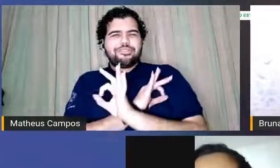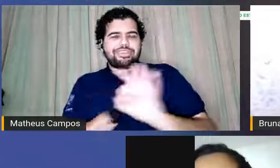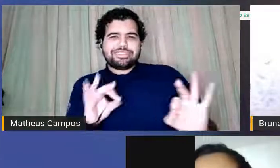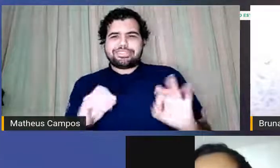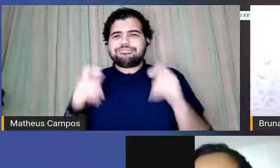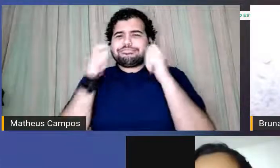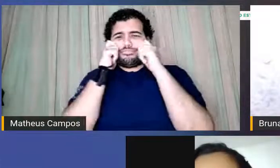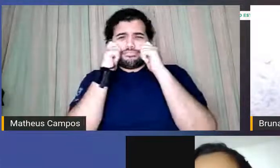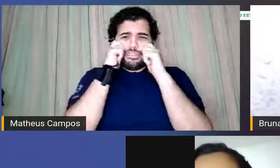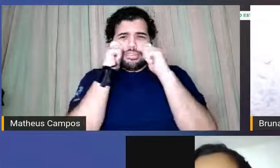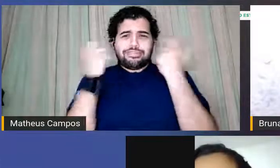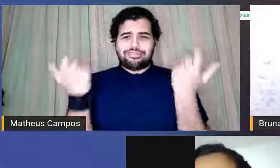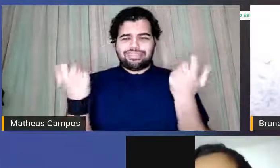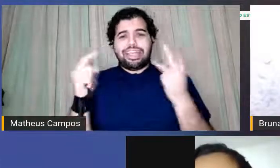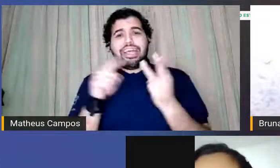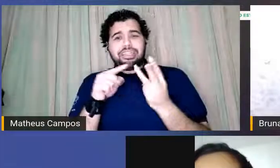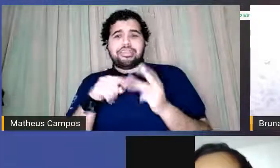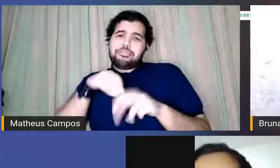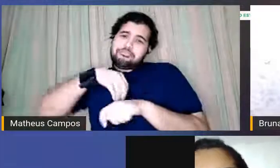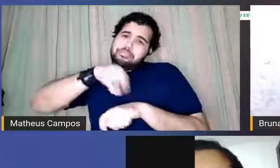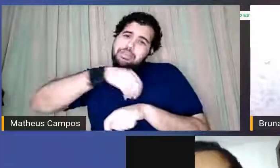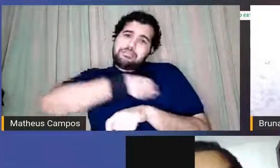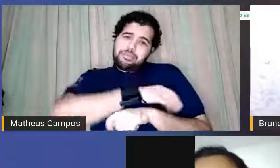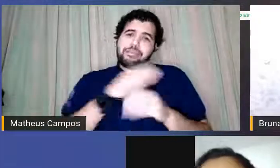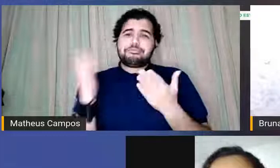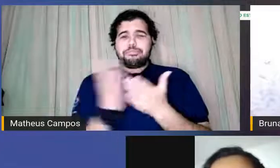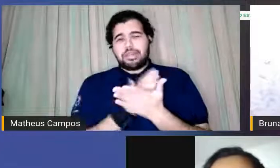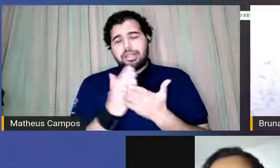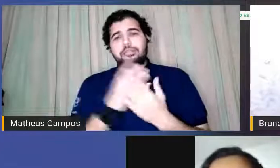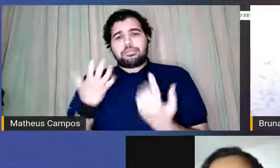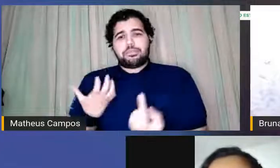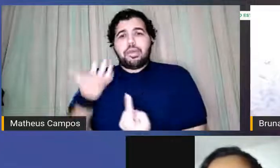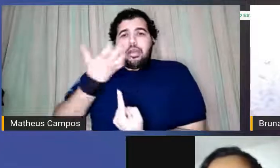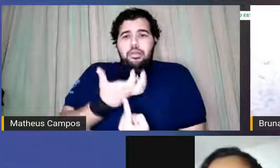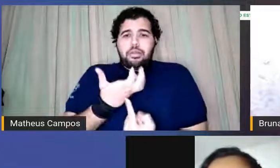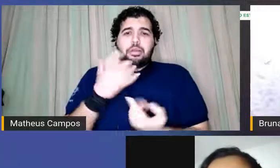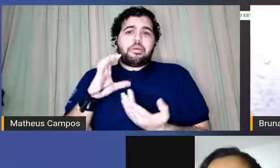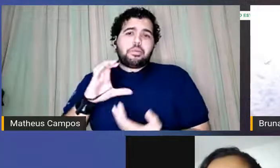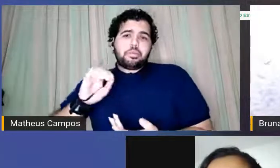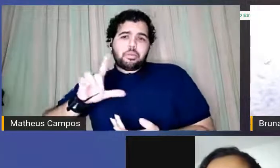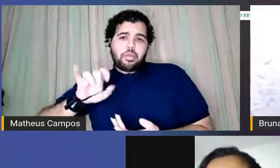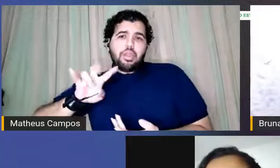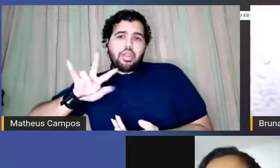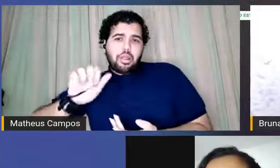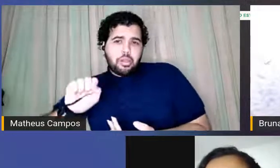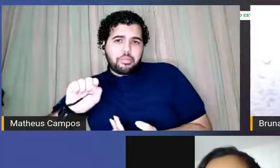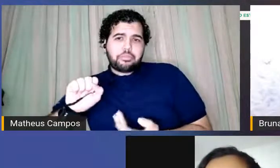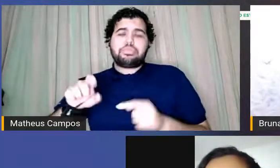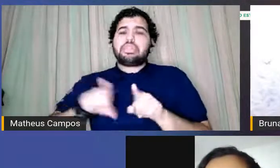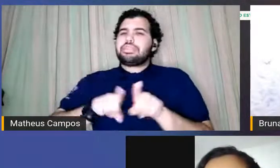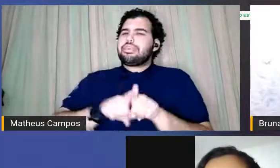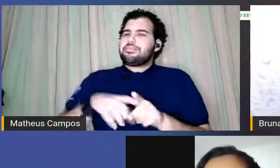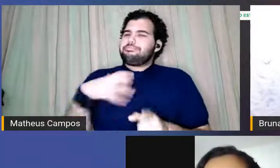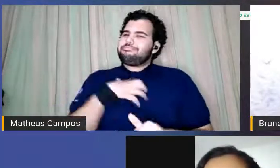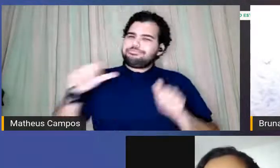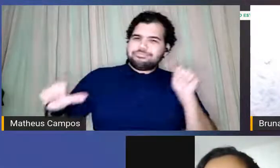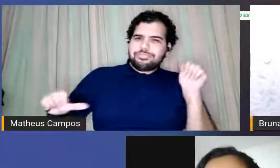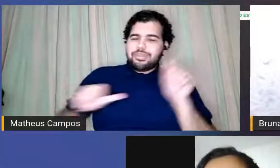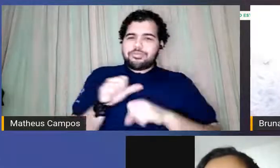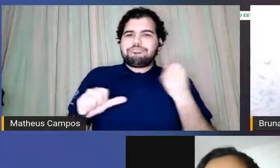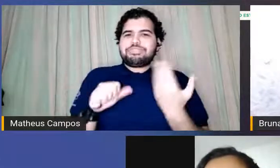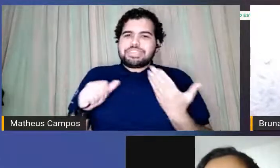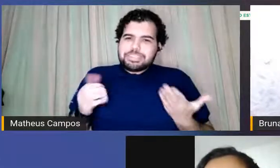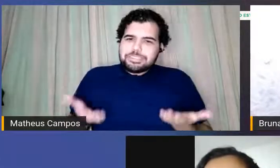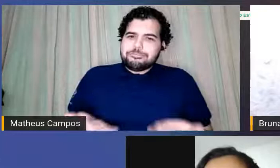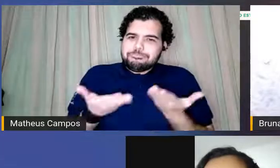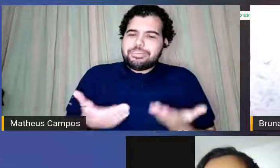pela divulgação dos nossos livros e antologias e coletivas também me senti renovada inspirada falou a